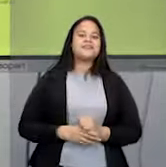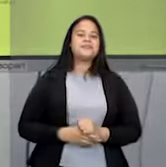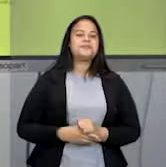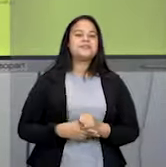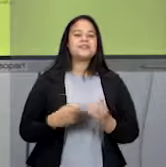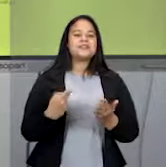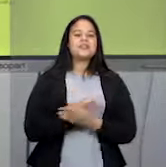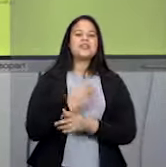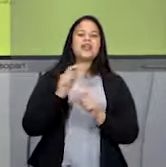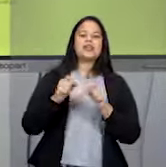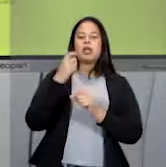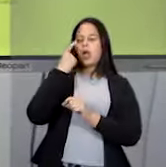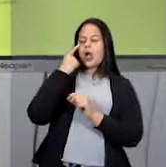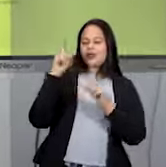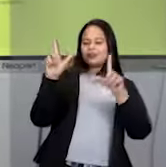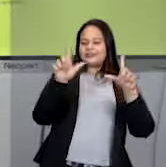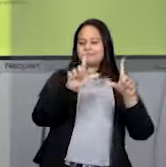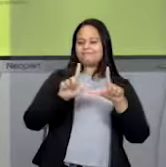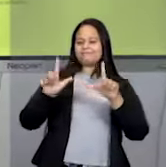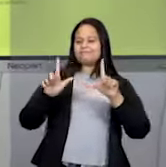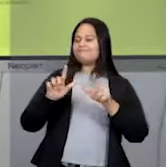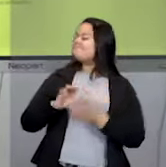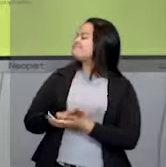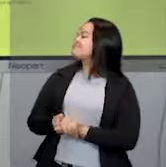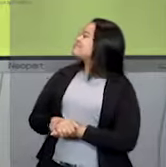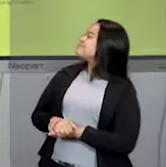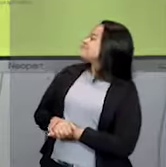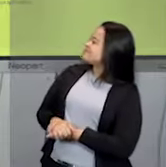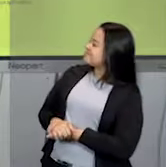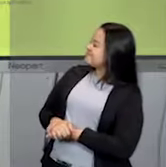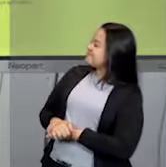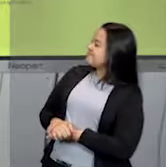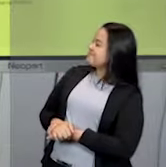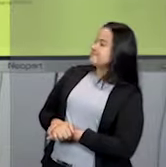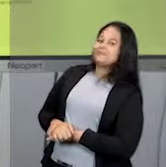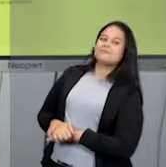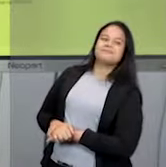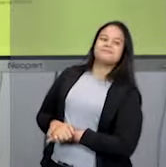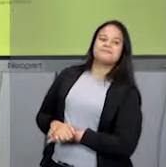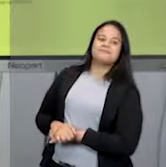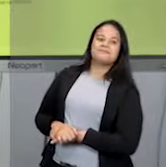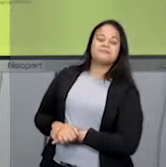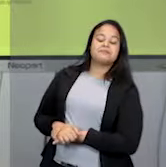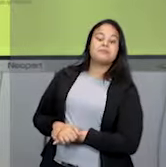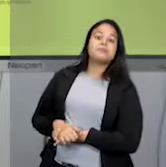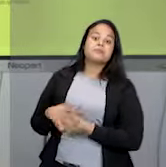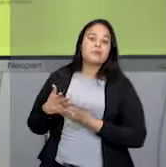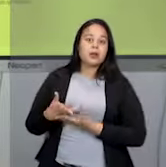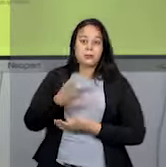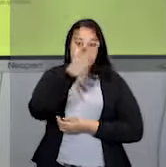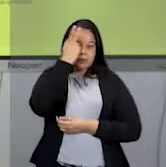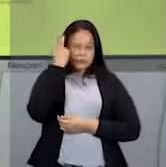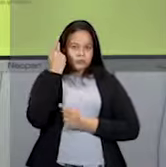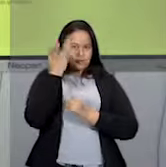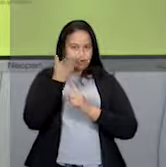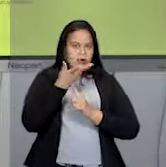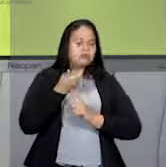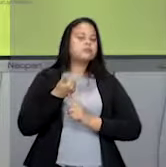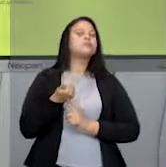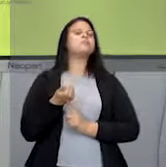Olha que bonita essa imagem que eu trouxe para vocês. Além de arte, os artistas vão utilizar